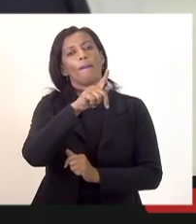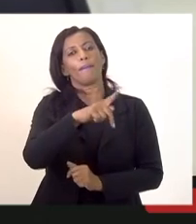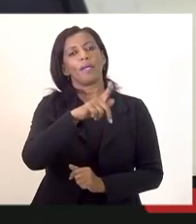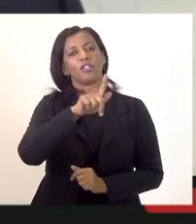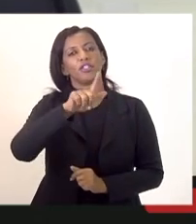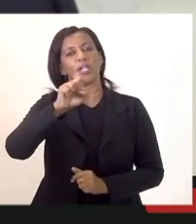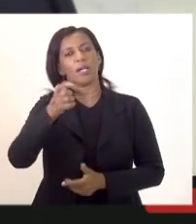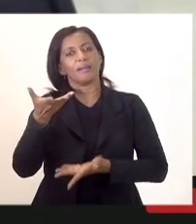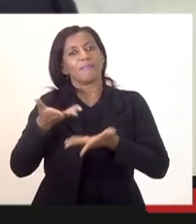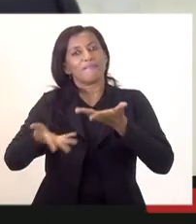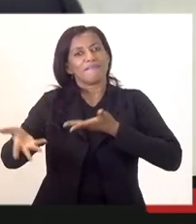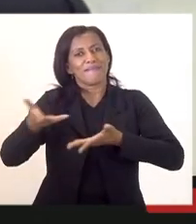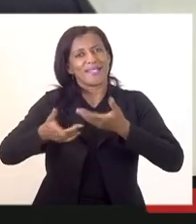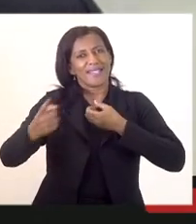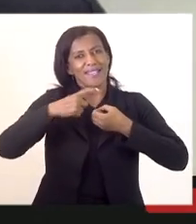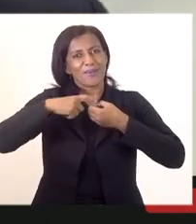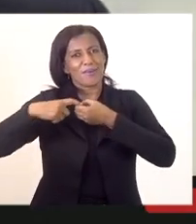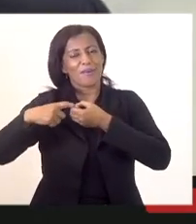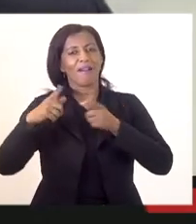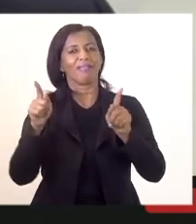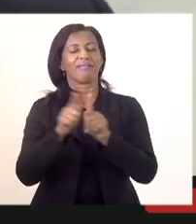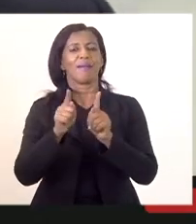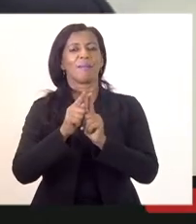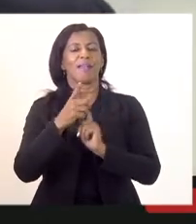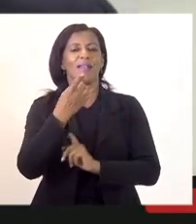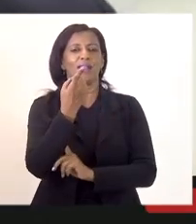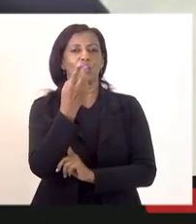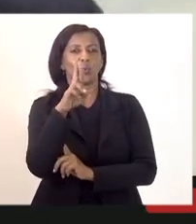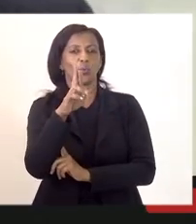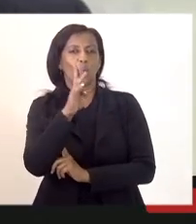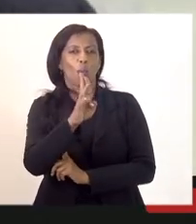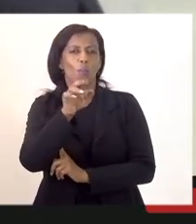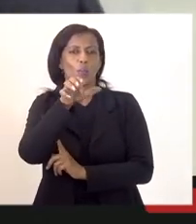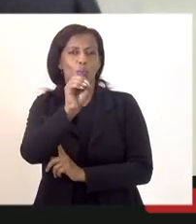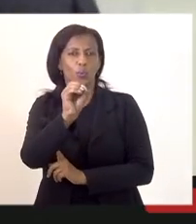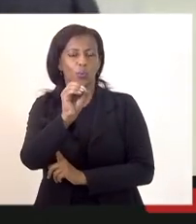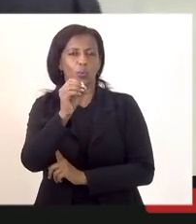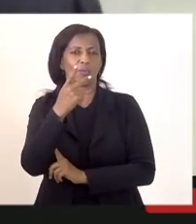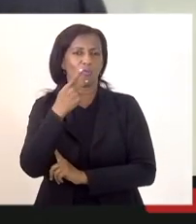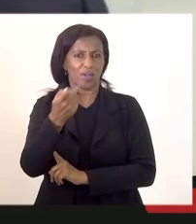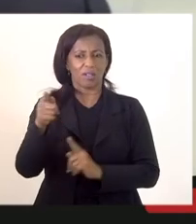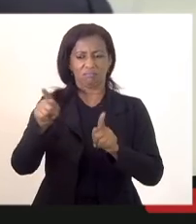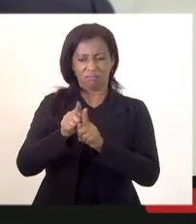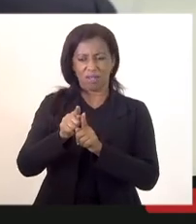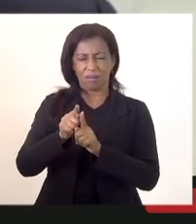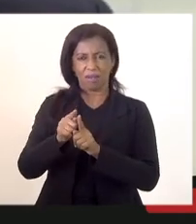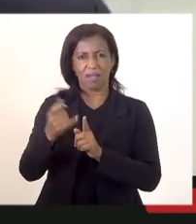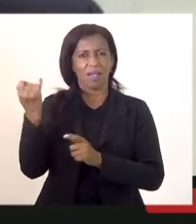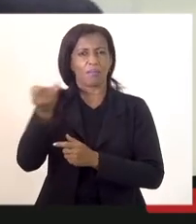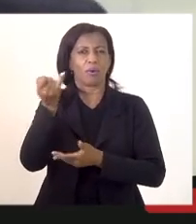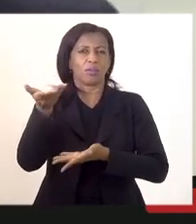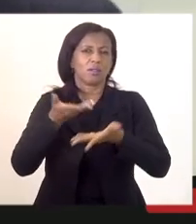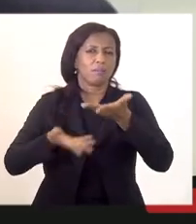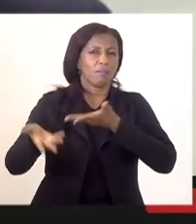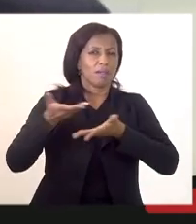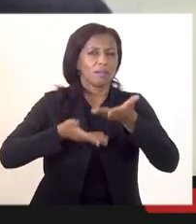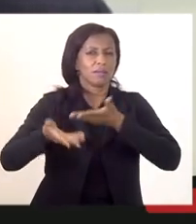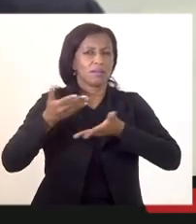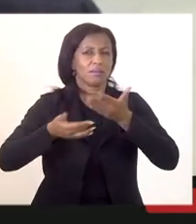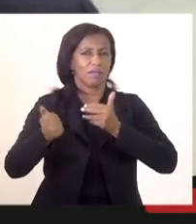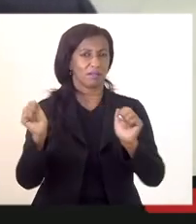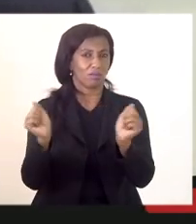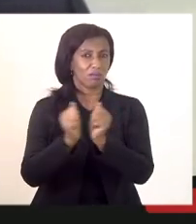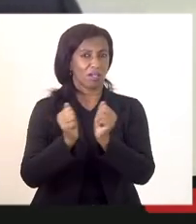acabei de falar aqui com o doutor Bruno também a importância da participação da defensoria que muitas vezes é instada por